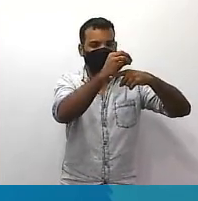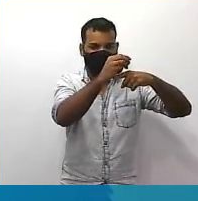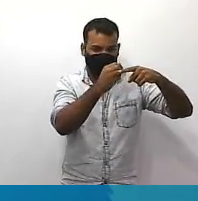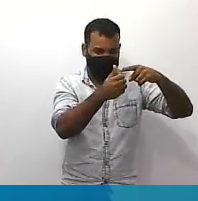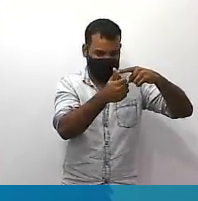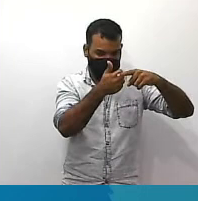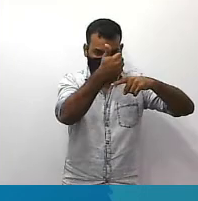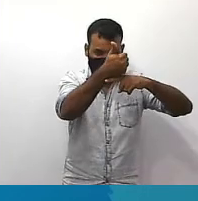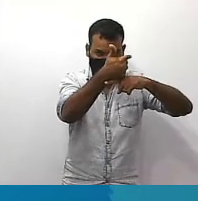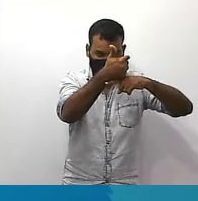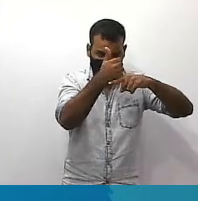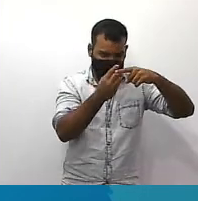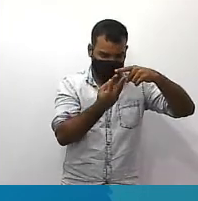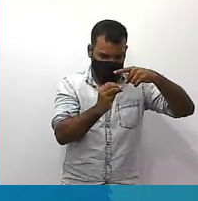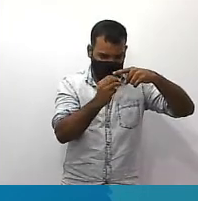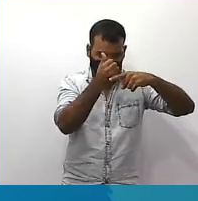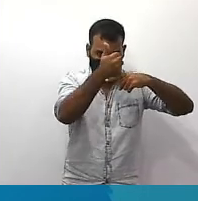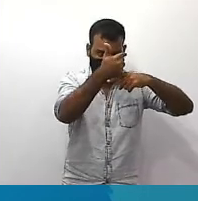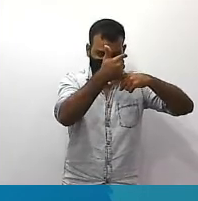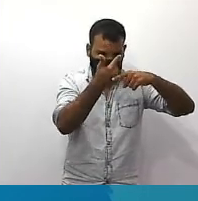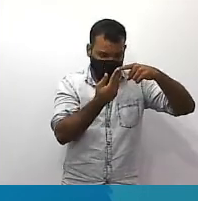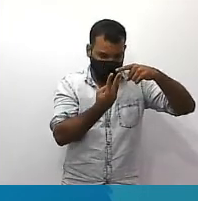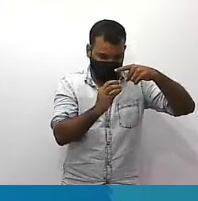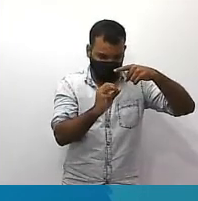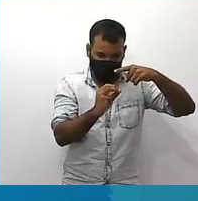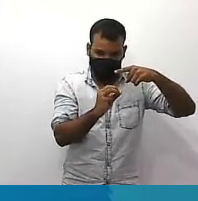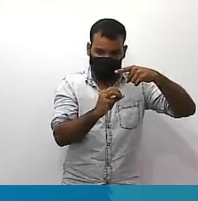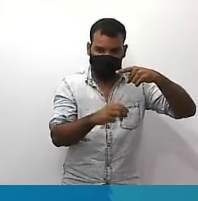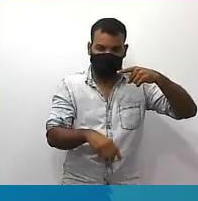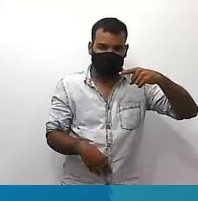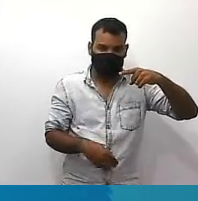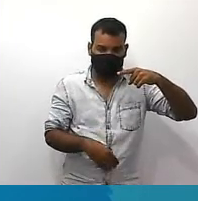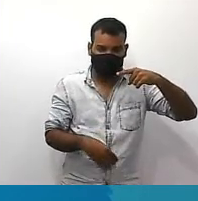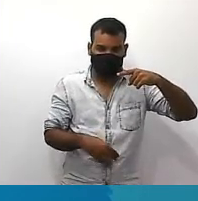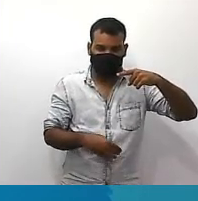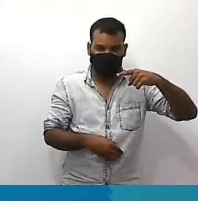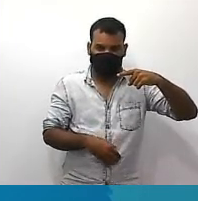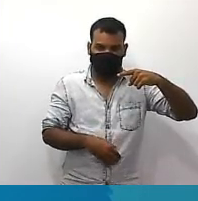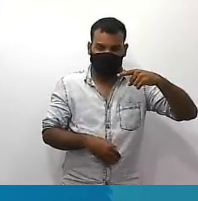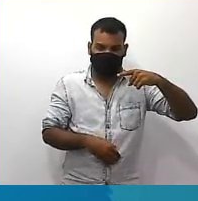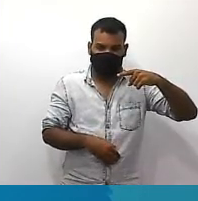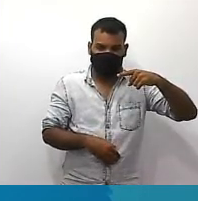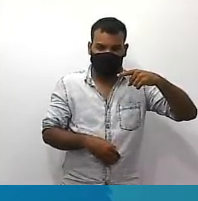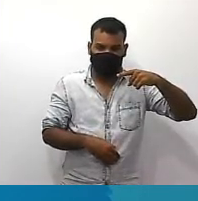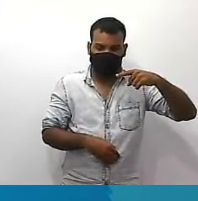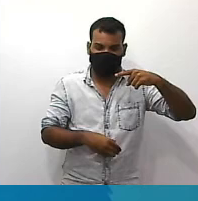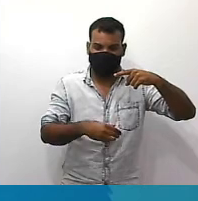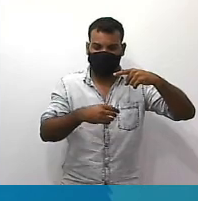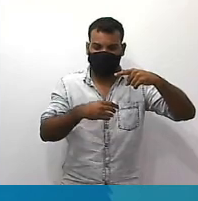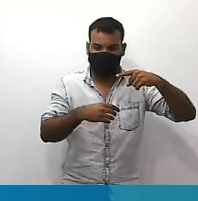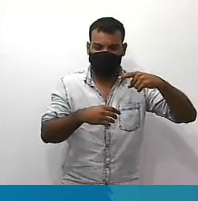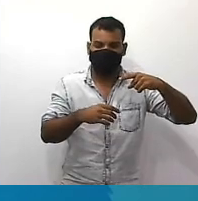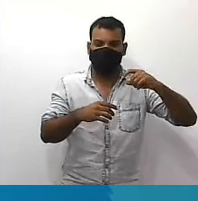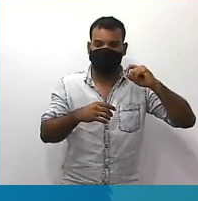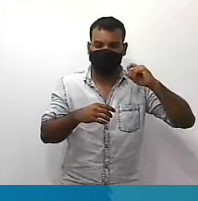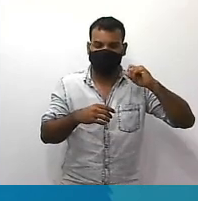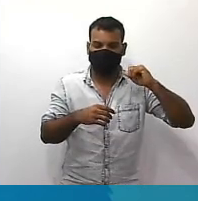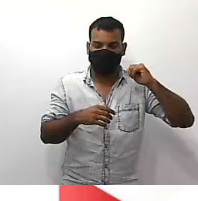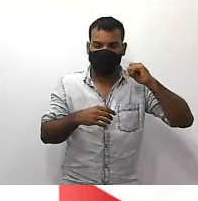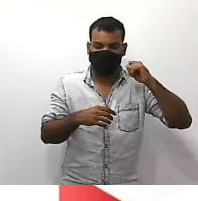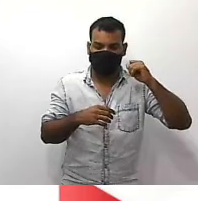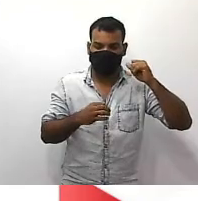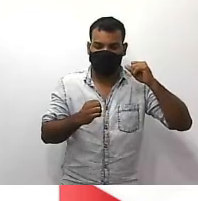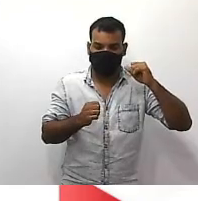30 deu para entender tá tranquilo vamos fazer isso com calma presta atenção volta aí lá no